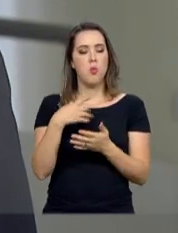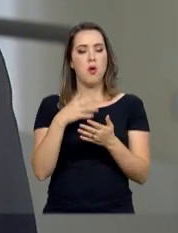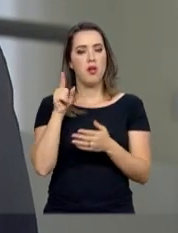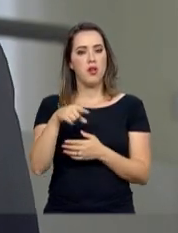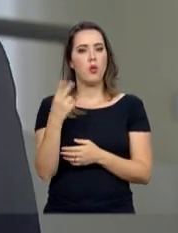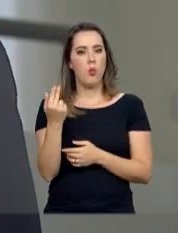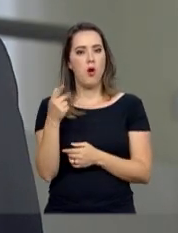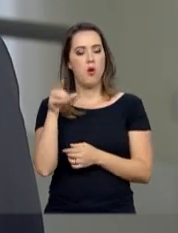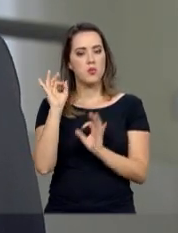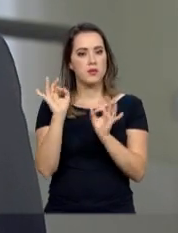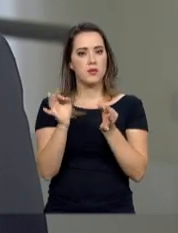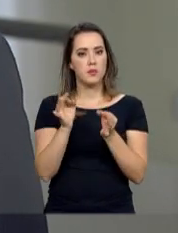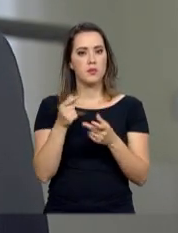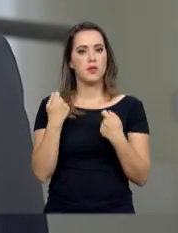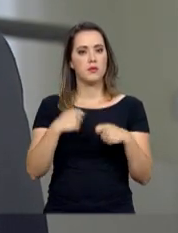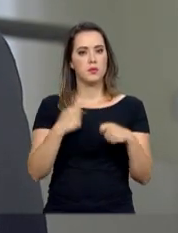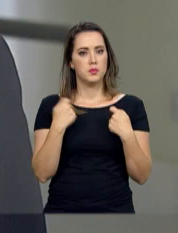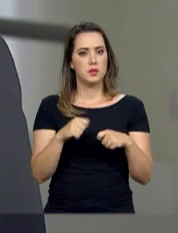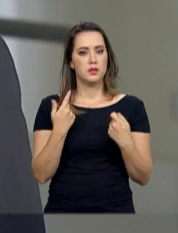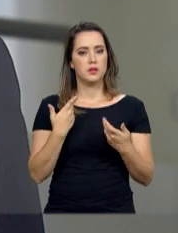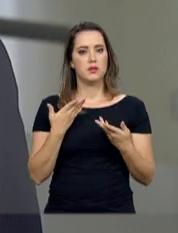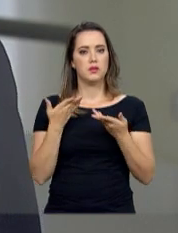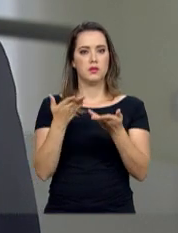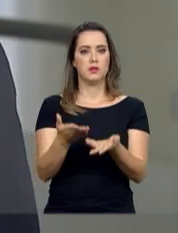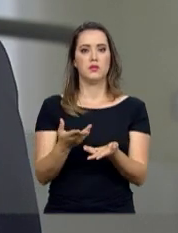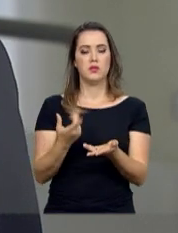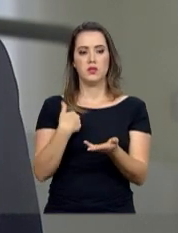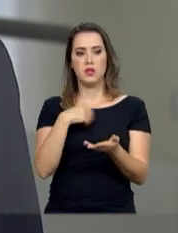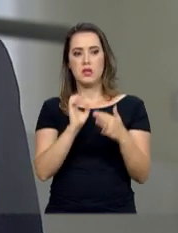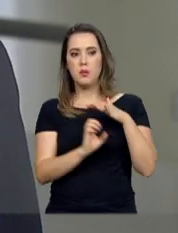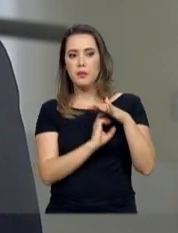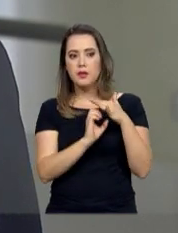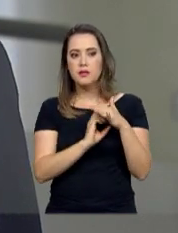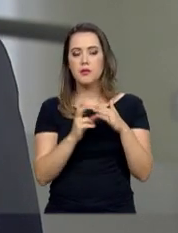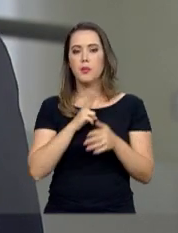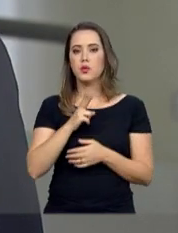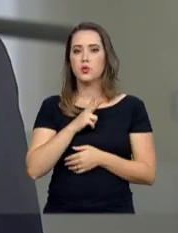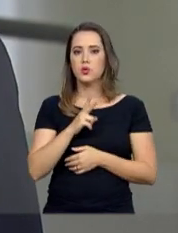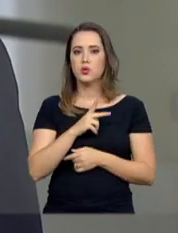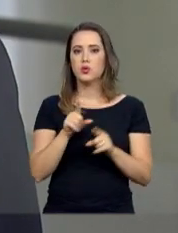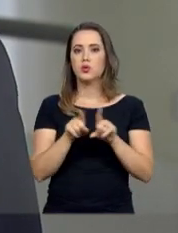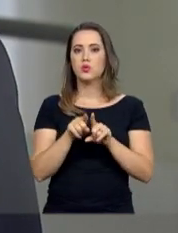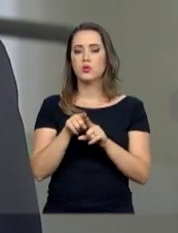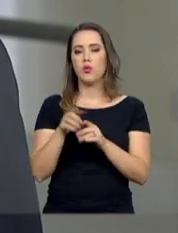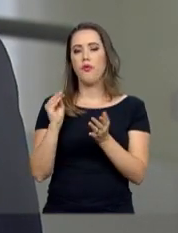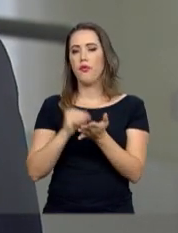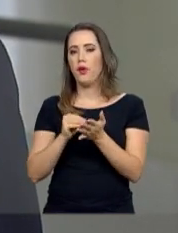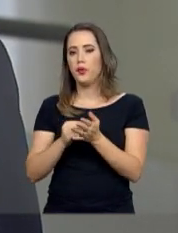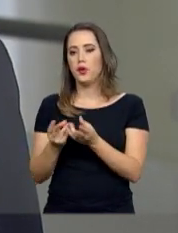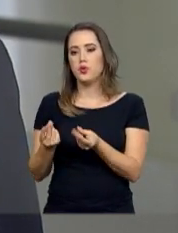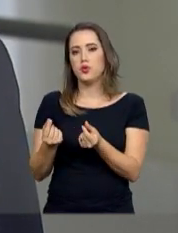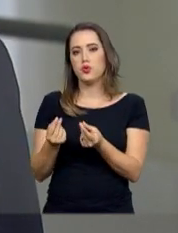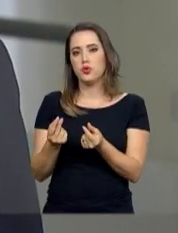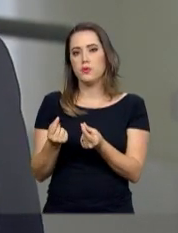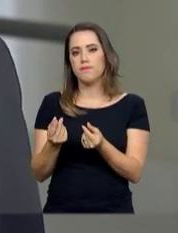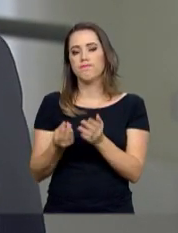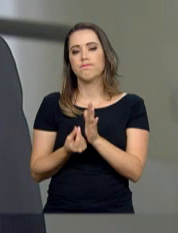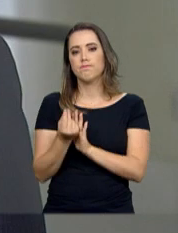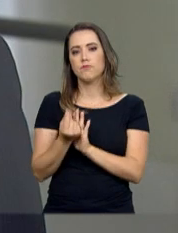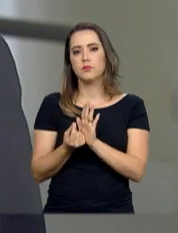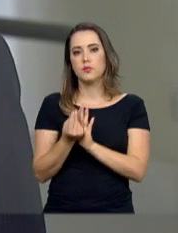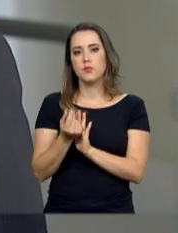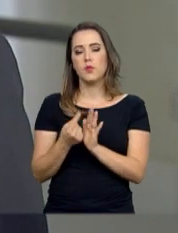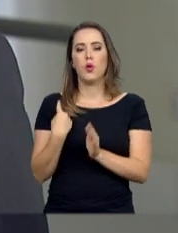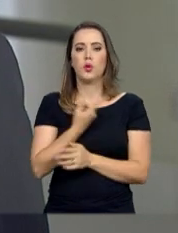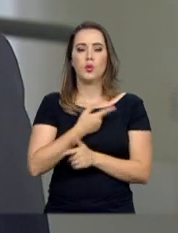Nós tínhamos uma necessidade de trazer o investidor privado em função da falta de recursos orçamentários, do